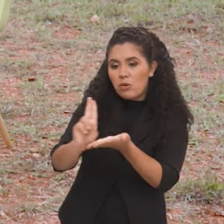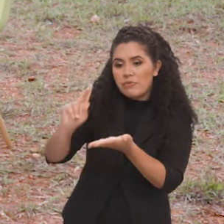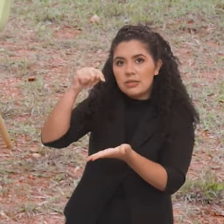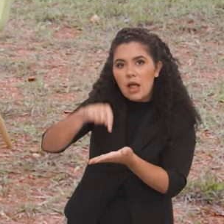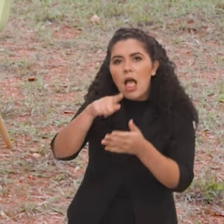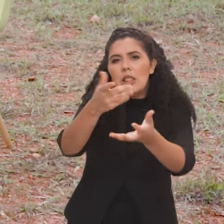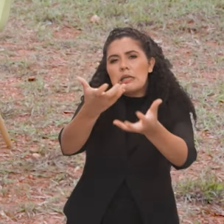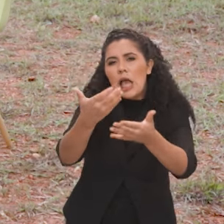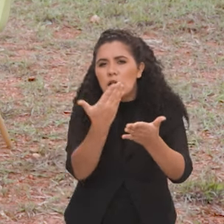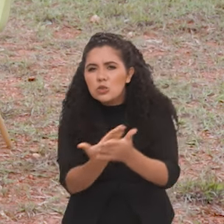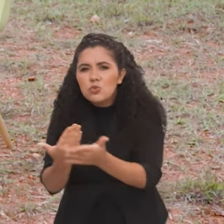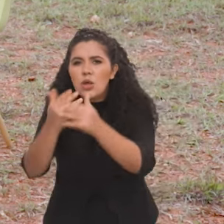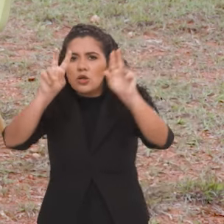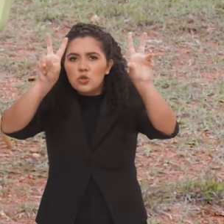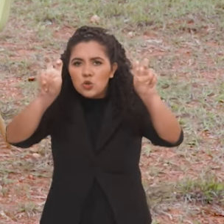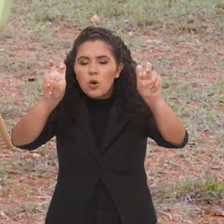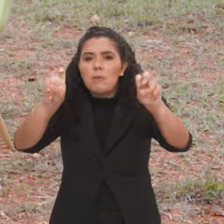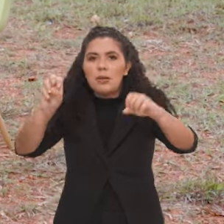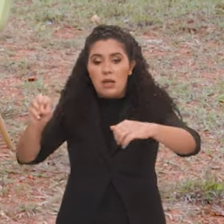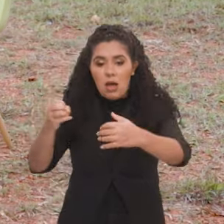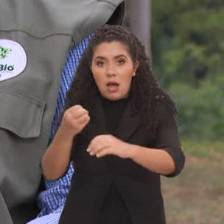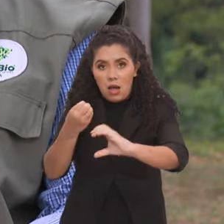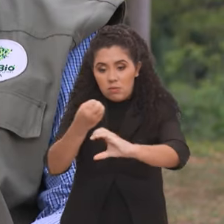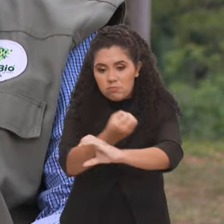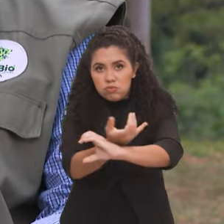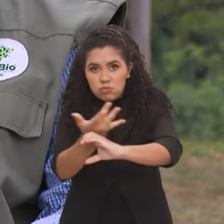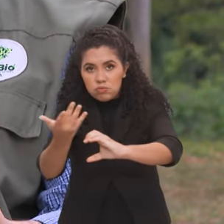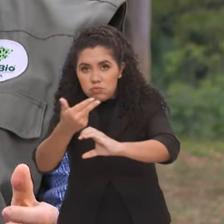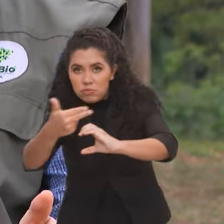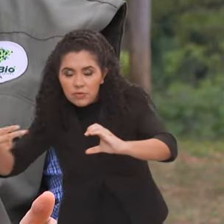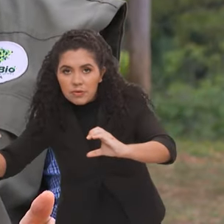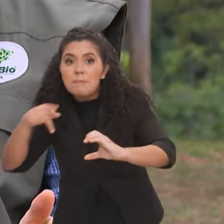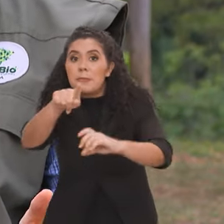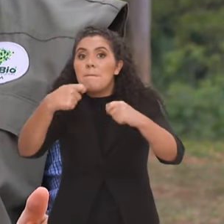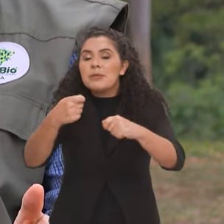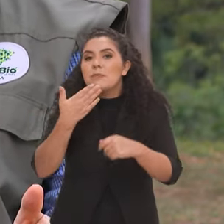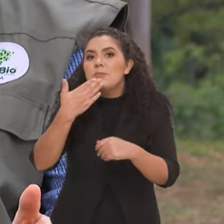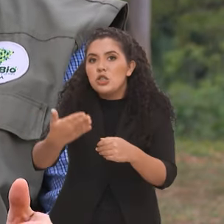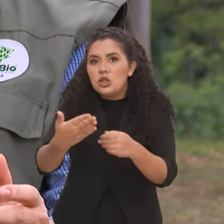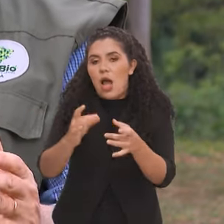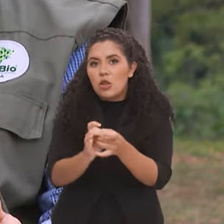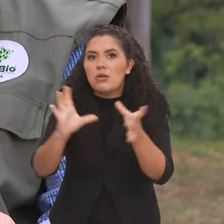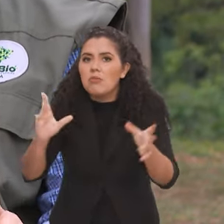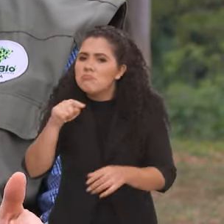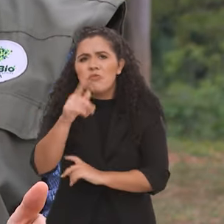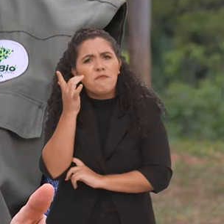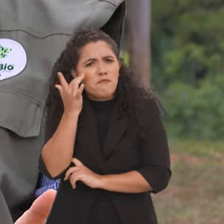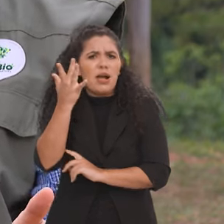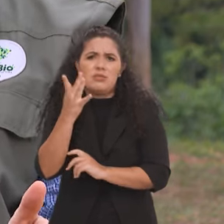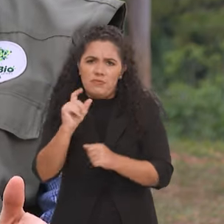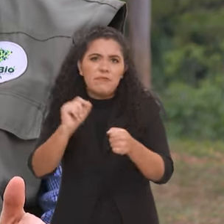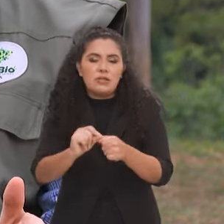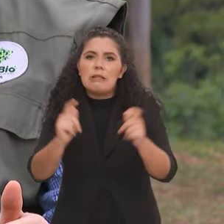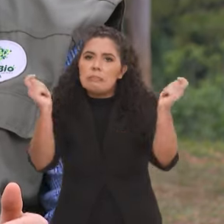sobre a fauna do parque nacional, você precisa pedir autorização, mas isso é fácil ser feito hoje em dia, é pelo próprio